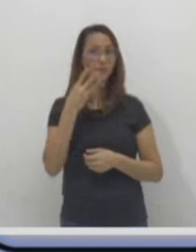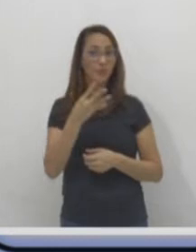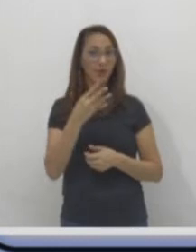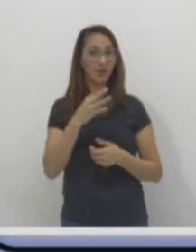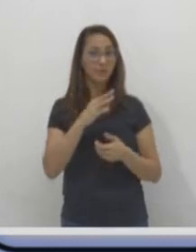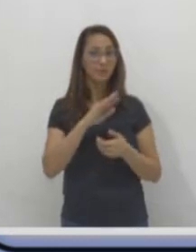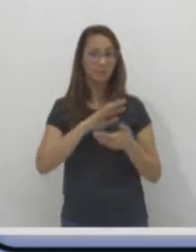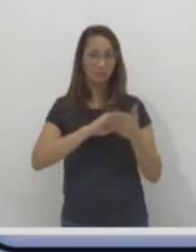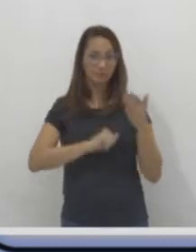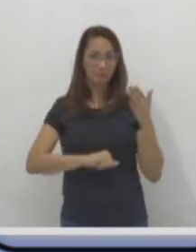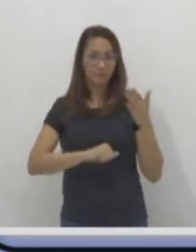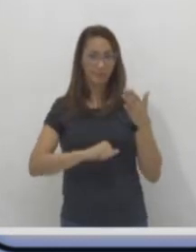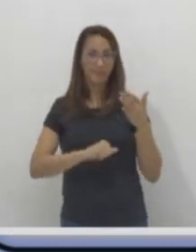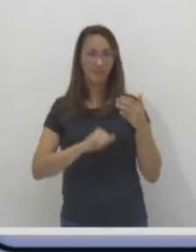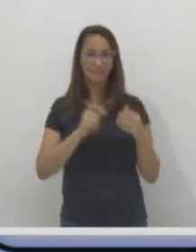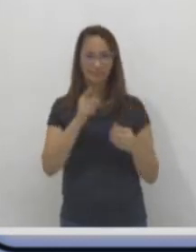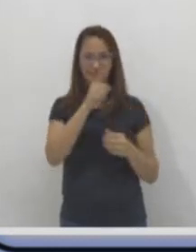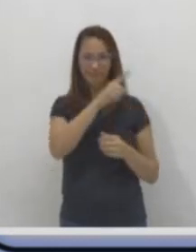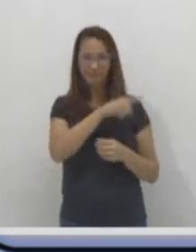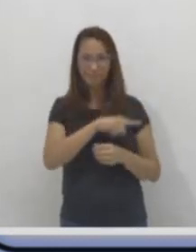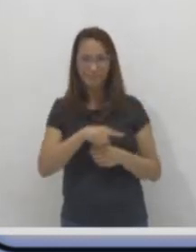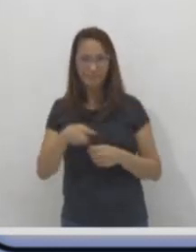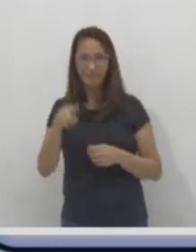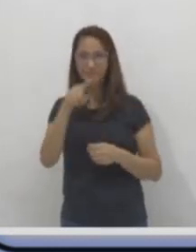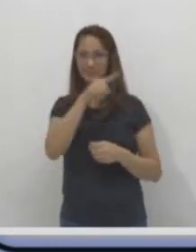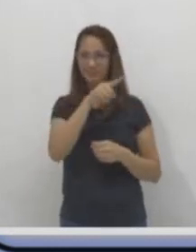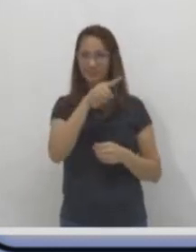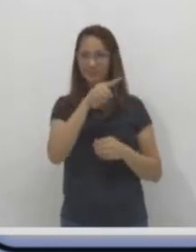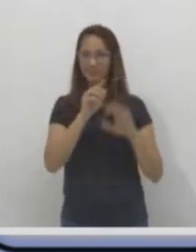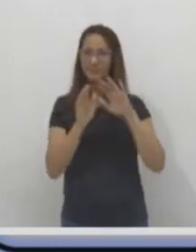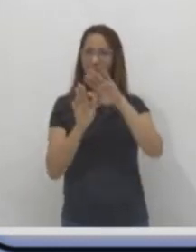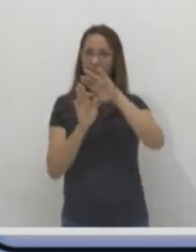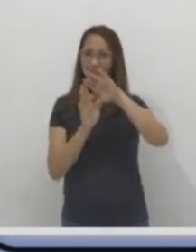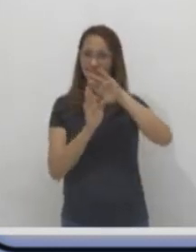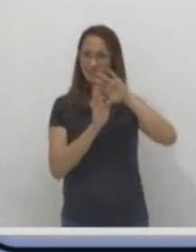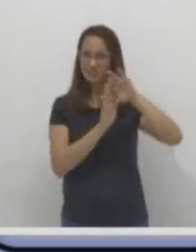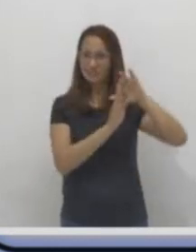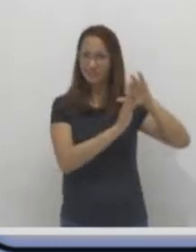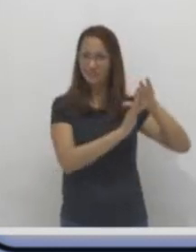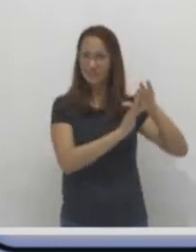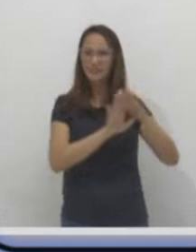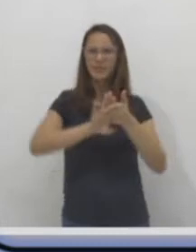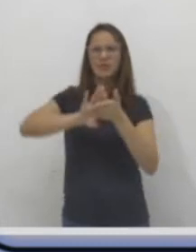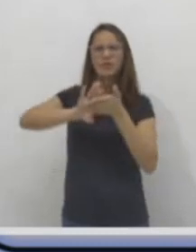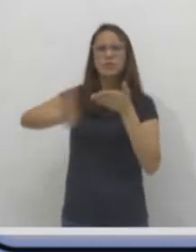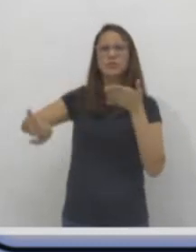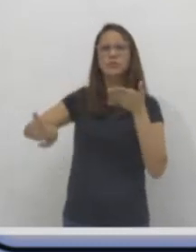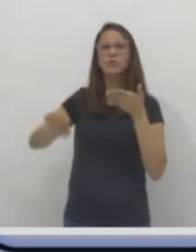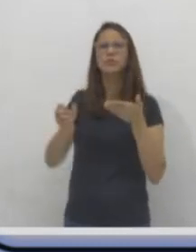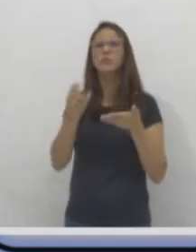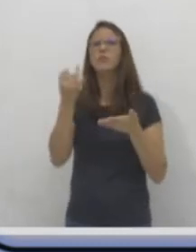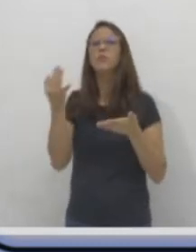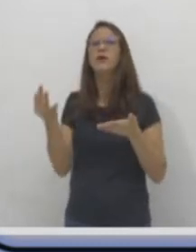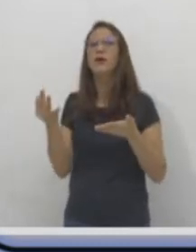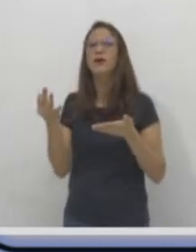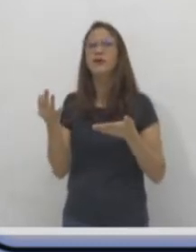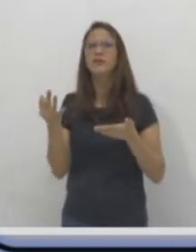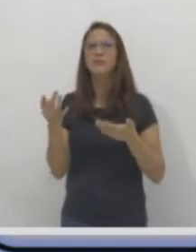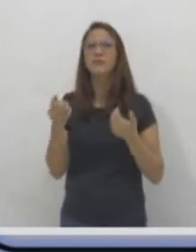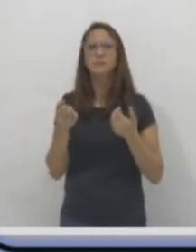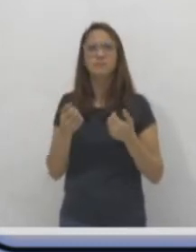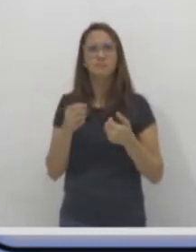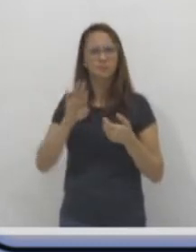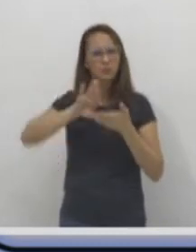quatro. Vamos circular os triângulos. Olha aí. Esse foi o número que saiu. Quanto foi que sobrou? Sobrou